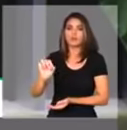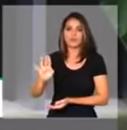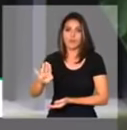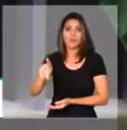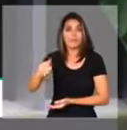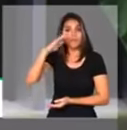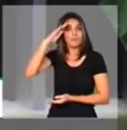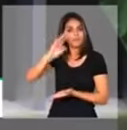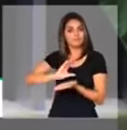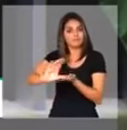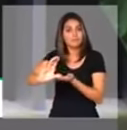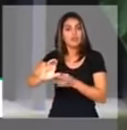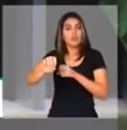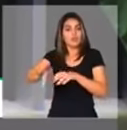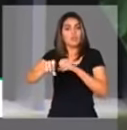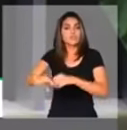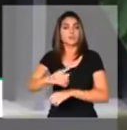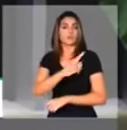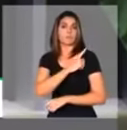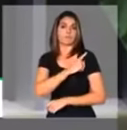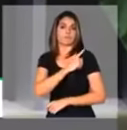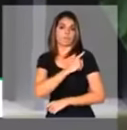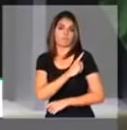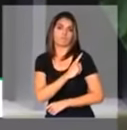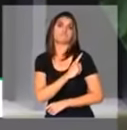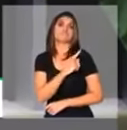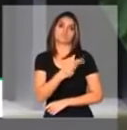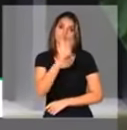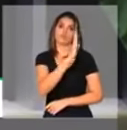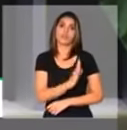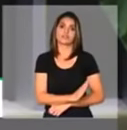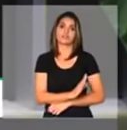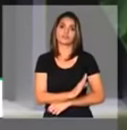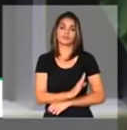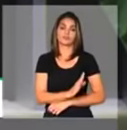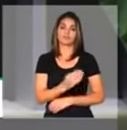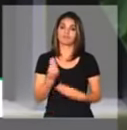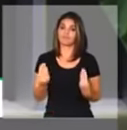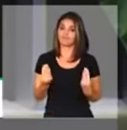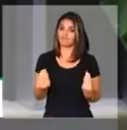financiamento da educação básica no Brasil, que vence no próximo ano.